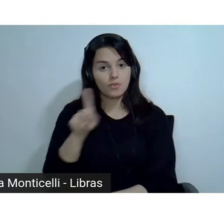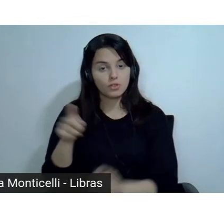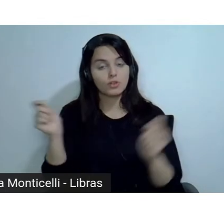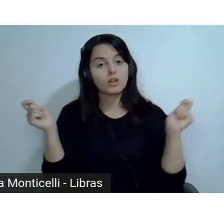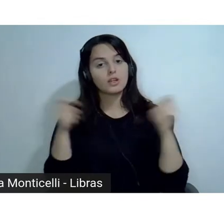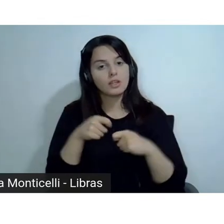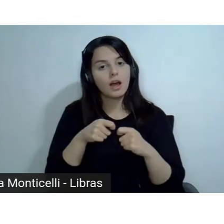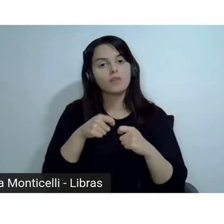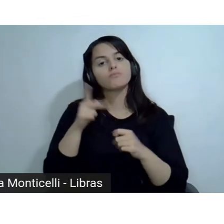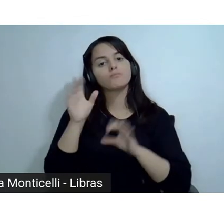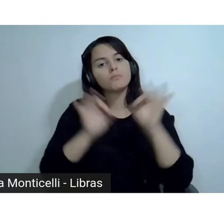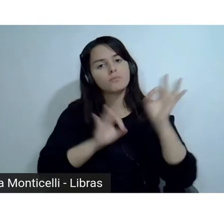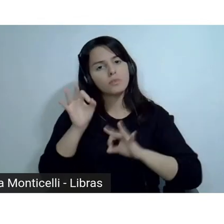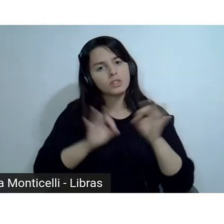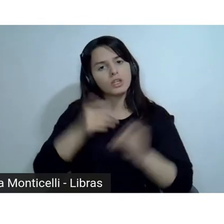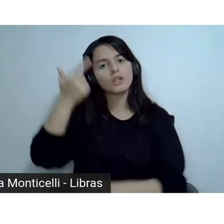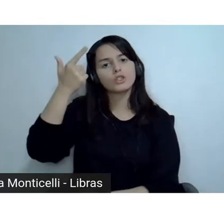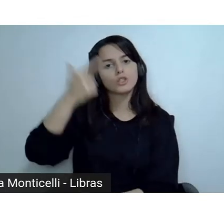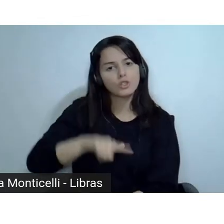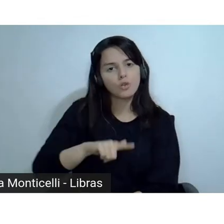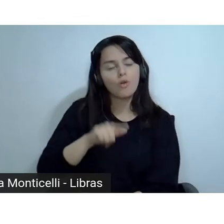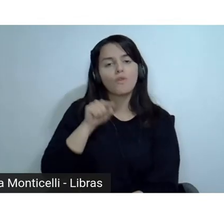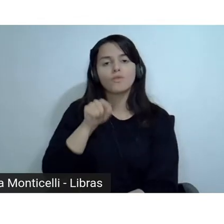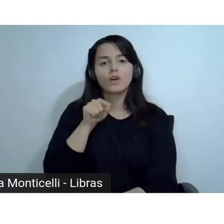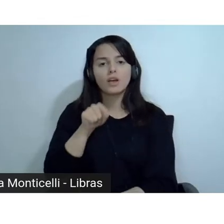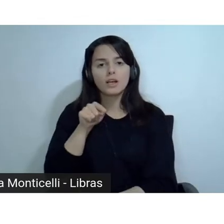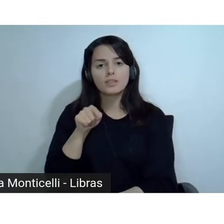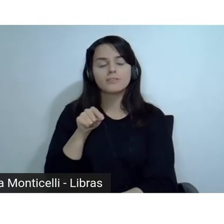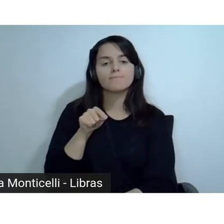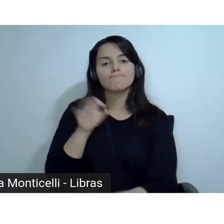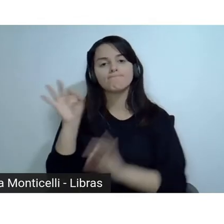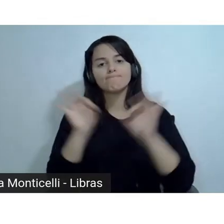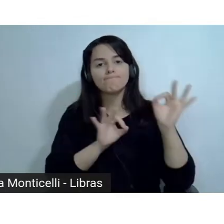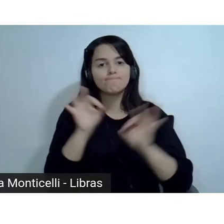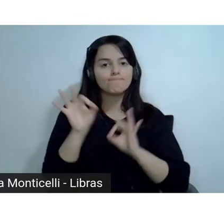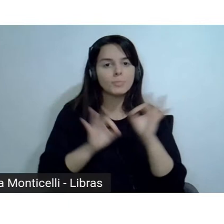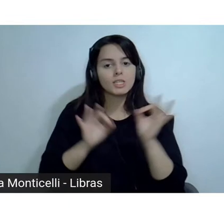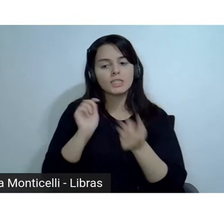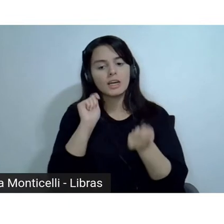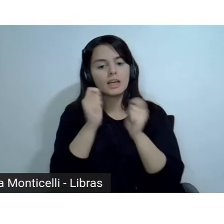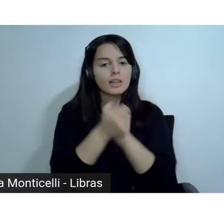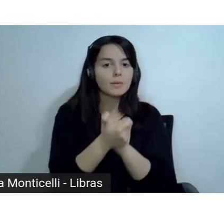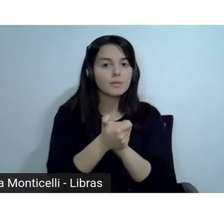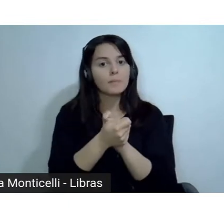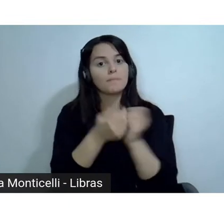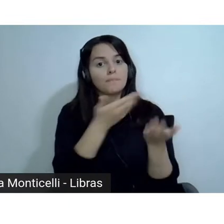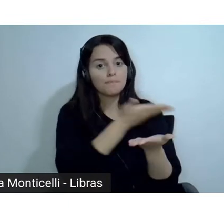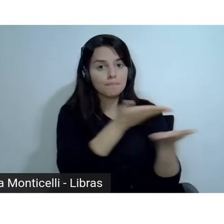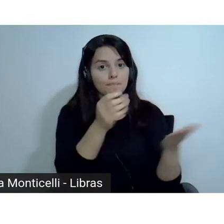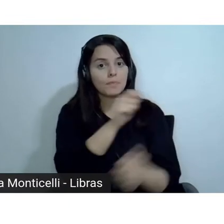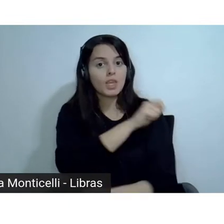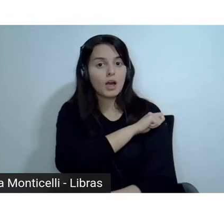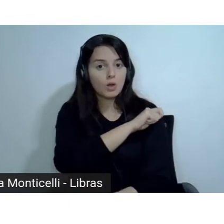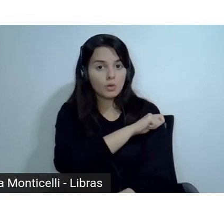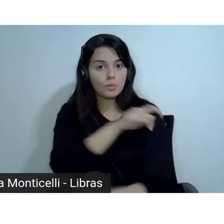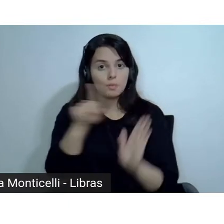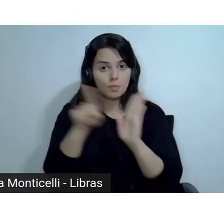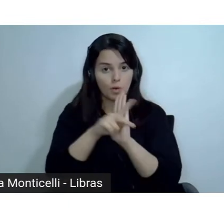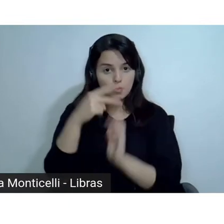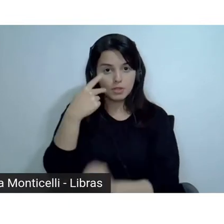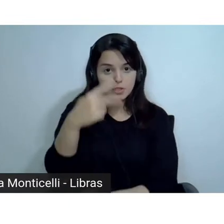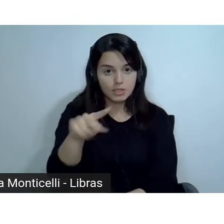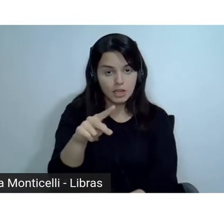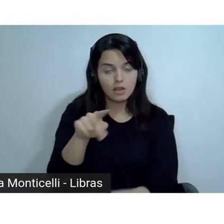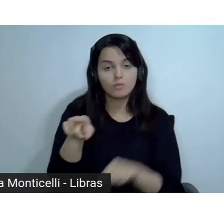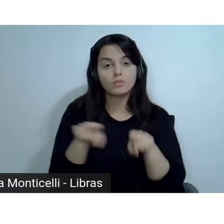redirecionar o planejamento de vocês para que os estudantes e os seus responsáveis